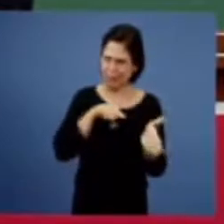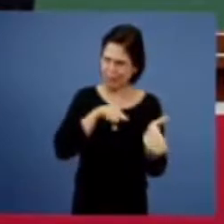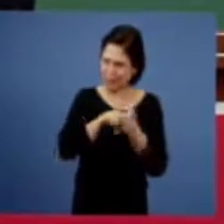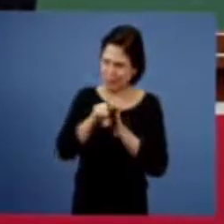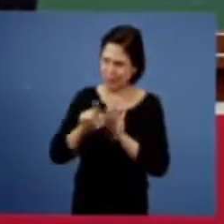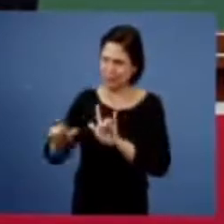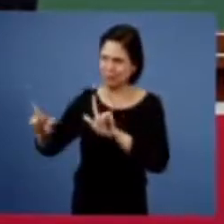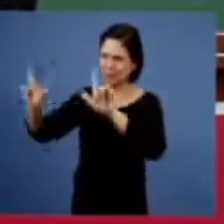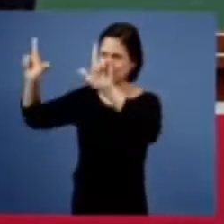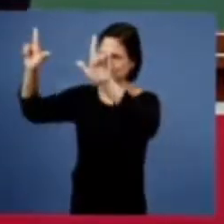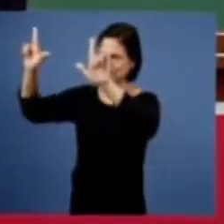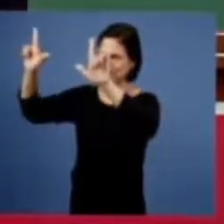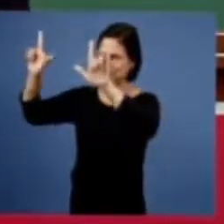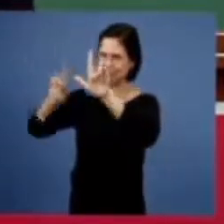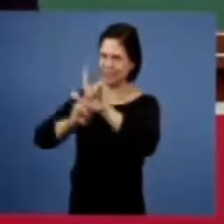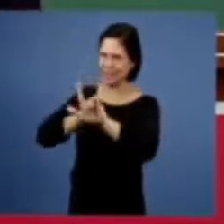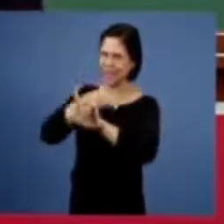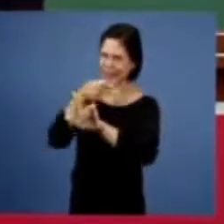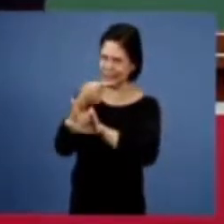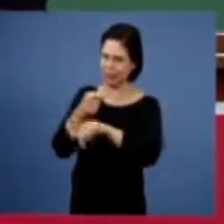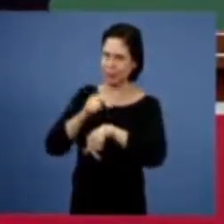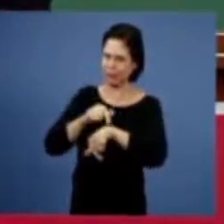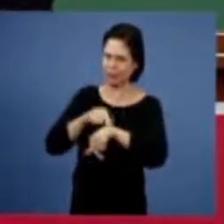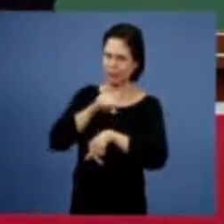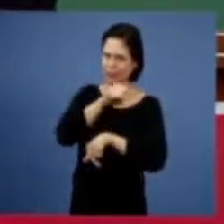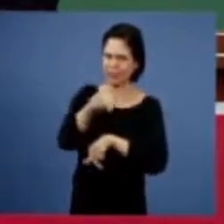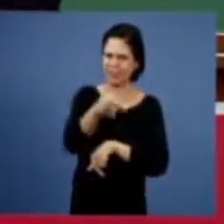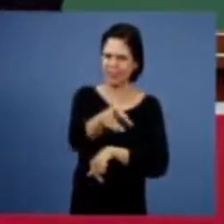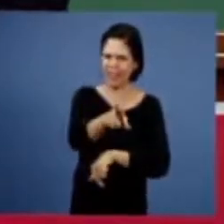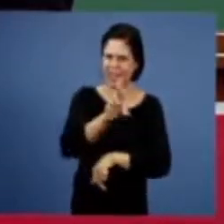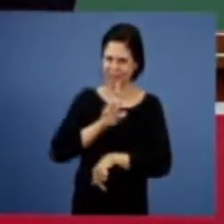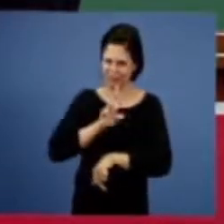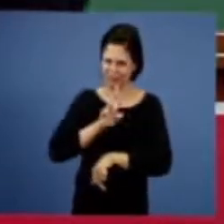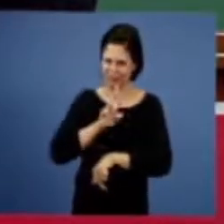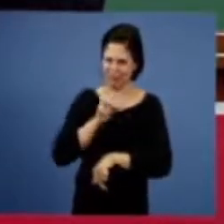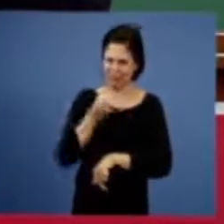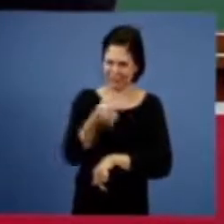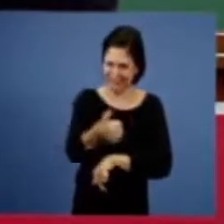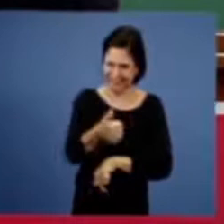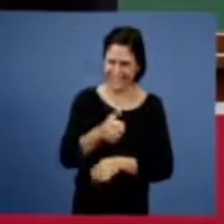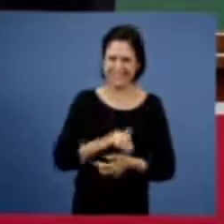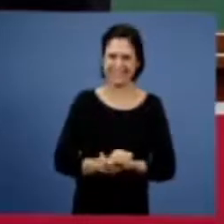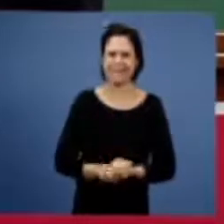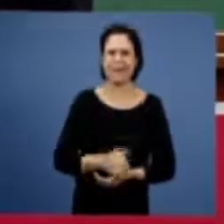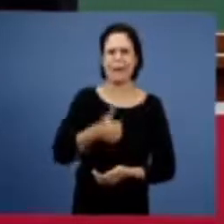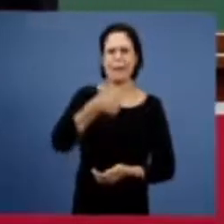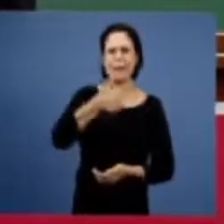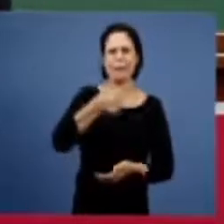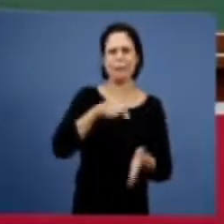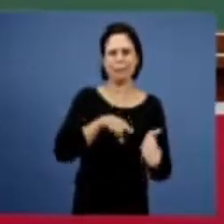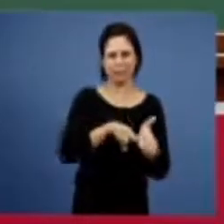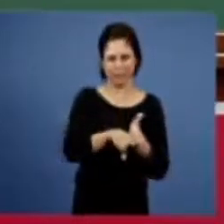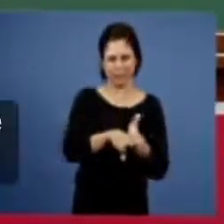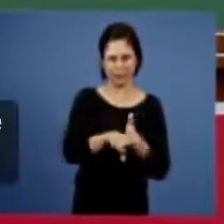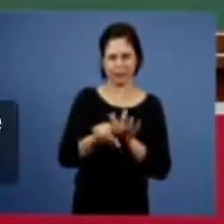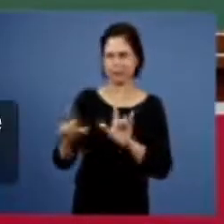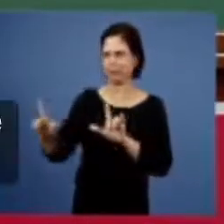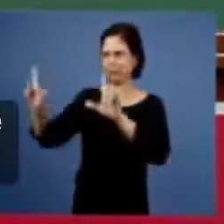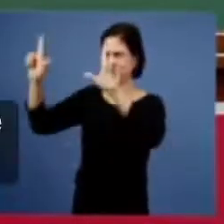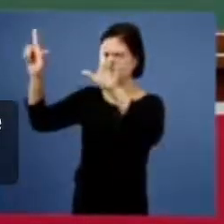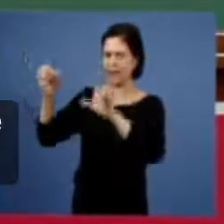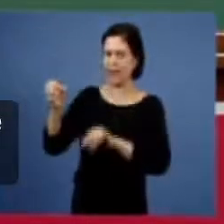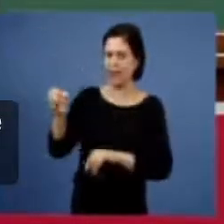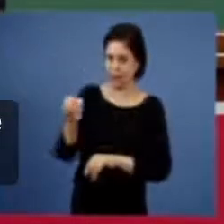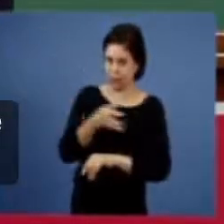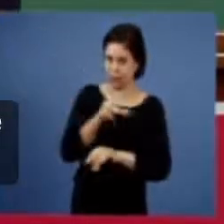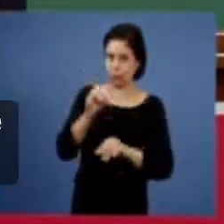verem a pergunta e daremos um pequeno tempo para os irmãos responderem a essa pergunta vamos a primeira pergunta já sobre esse novo